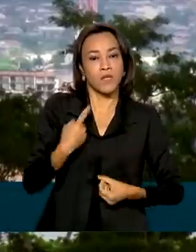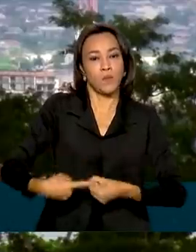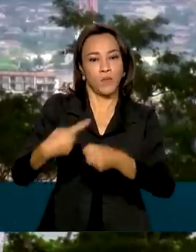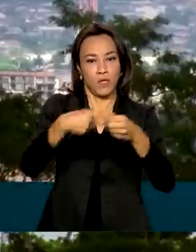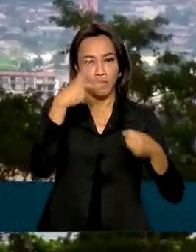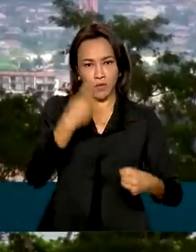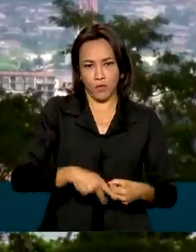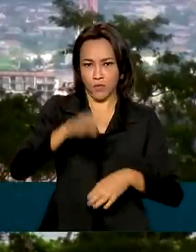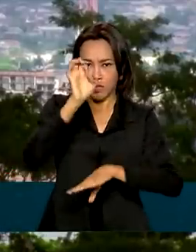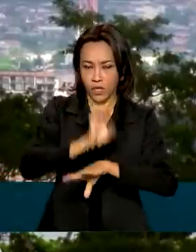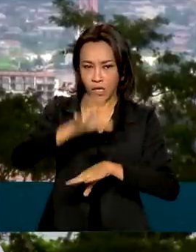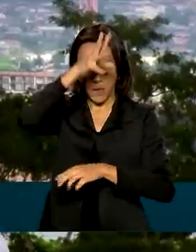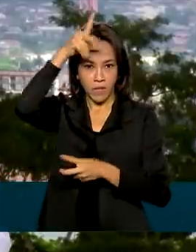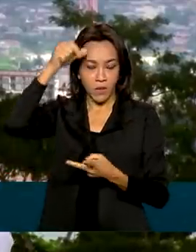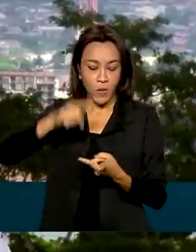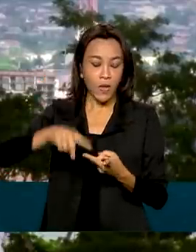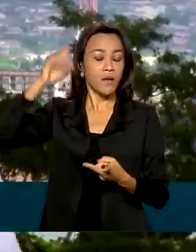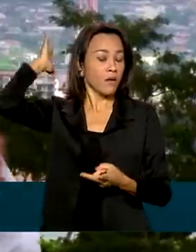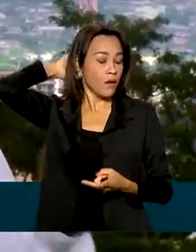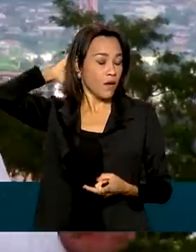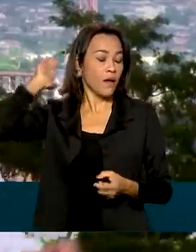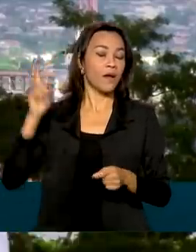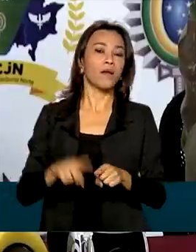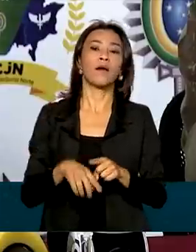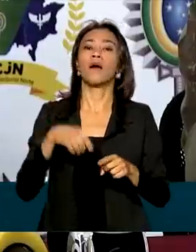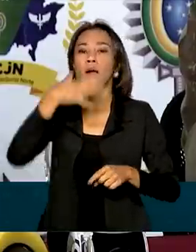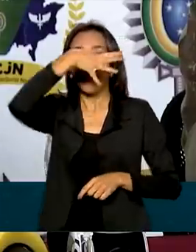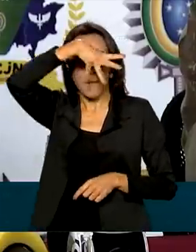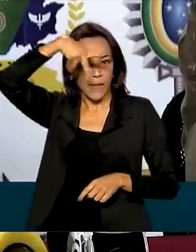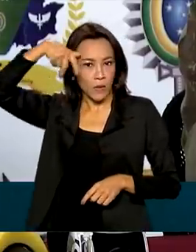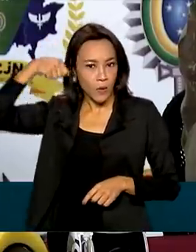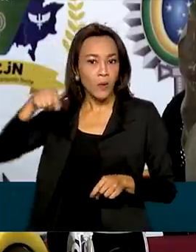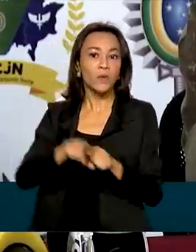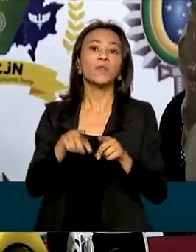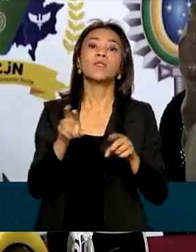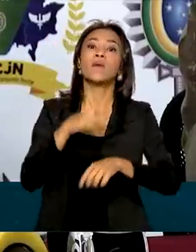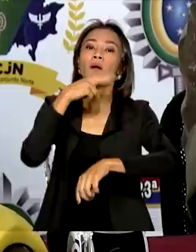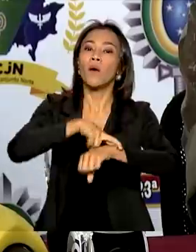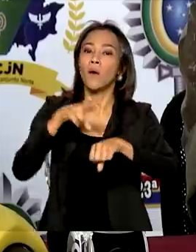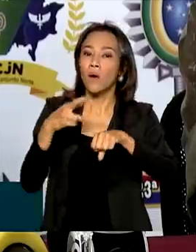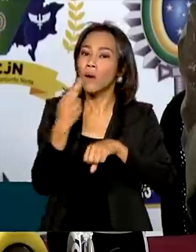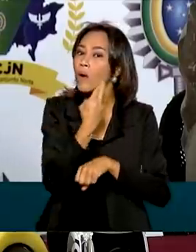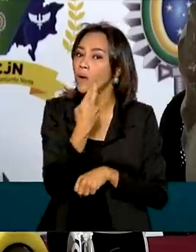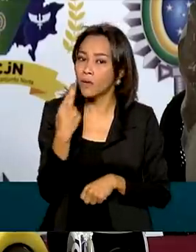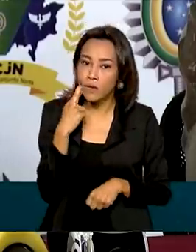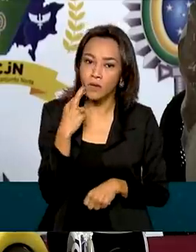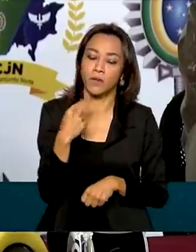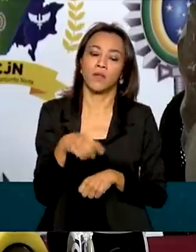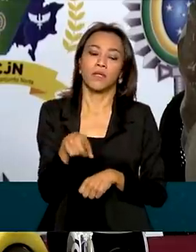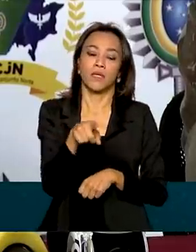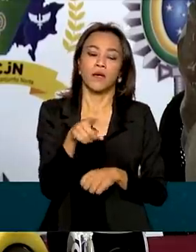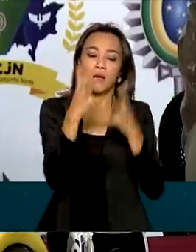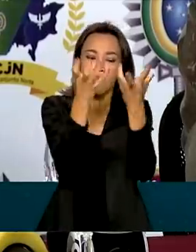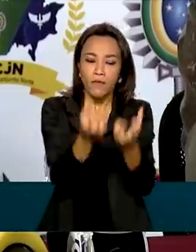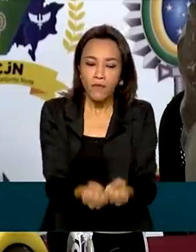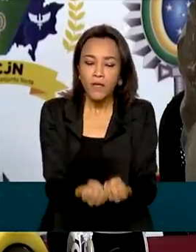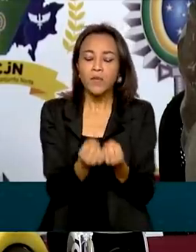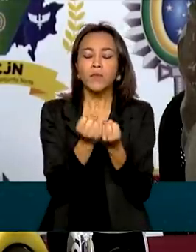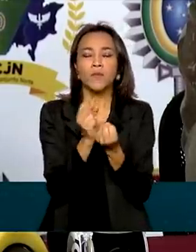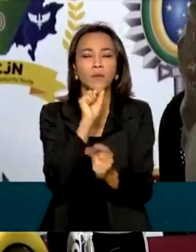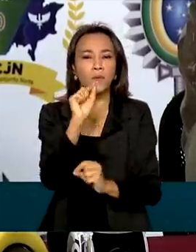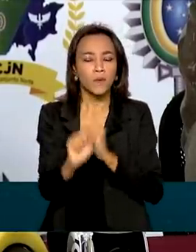Amazonas, Pará, Mato Grosso e Rondônia. A gente necessita, então, juntar todos os meios do estado